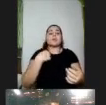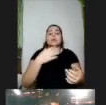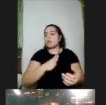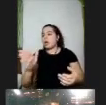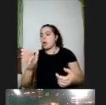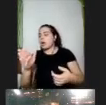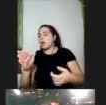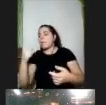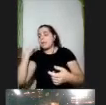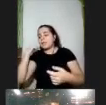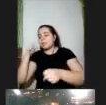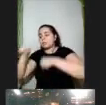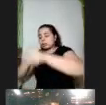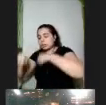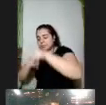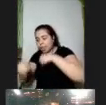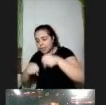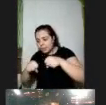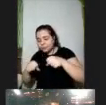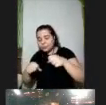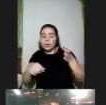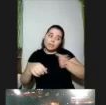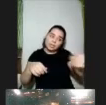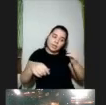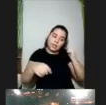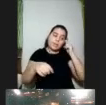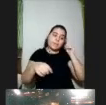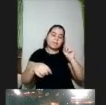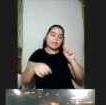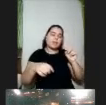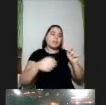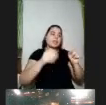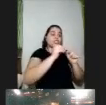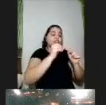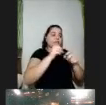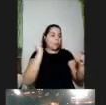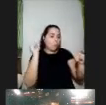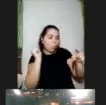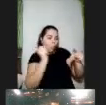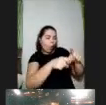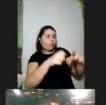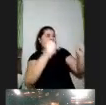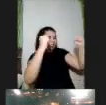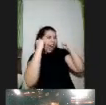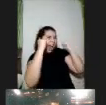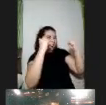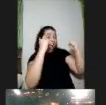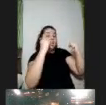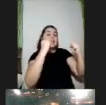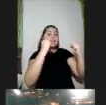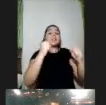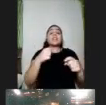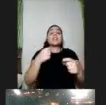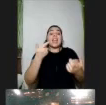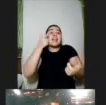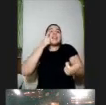muita força o guidom e quando ele queria ir para a esquerda ele pensava que tinha feito um gol e que estava comemorando muito feliz e com isso ele acionou áreas